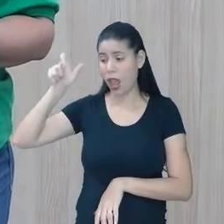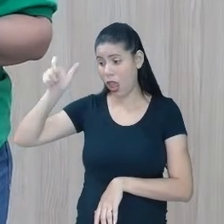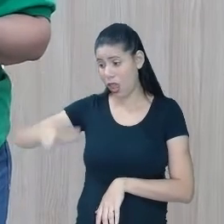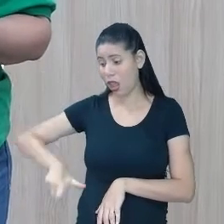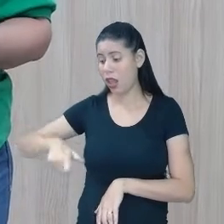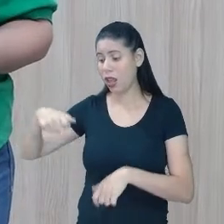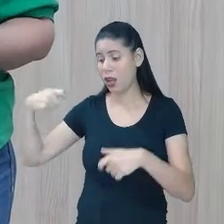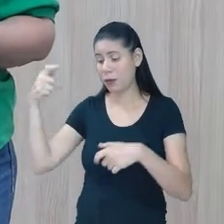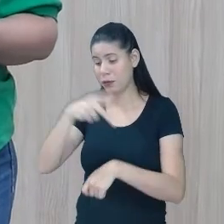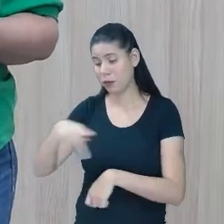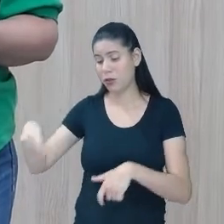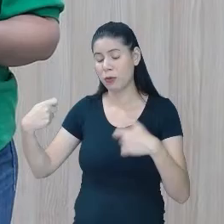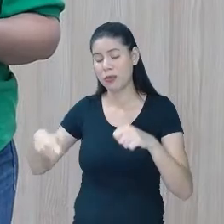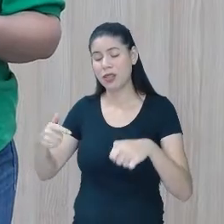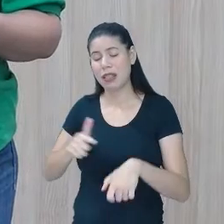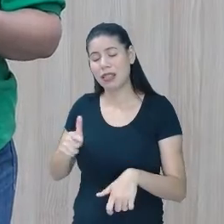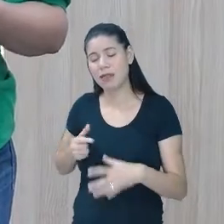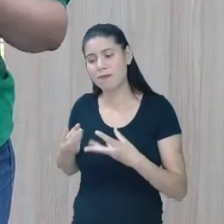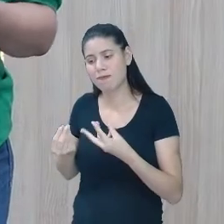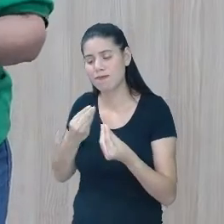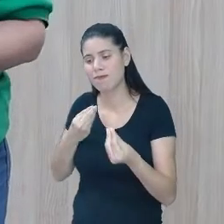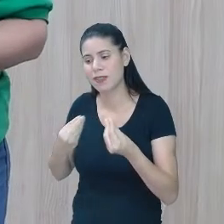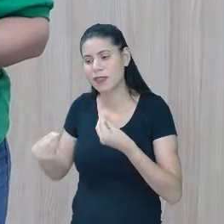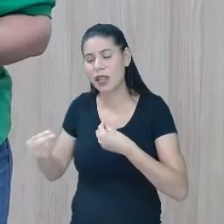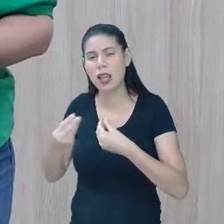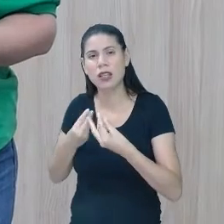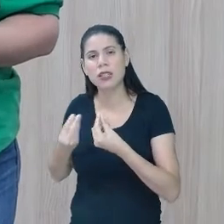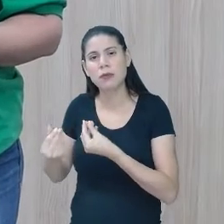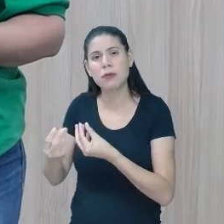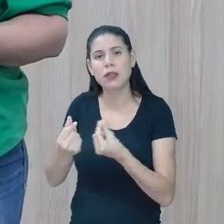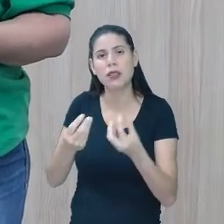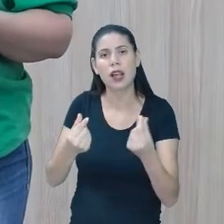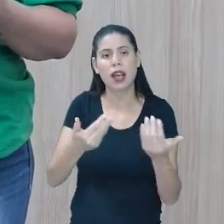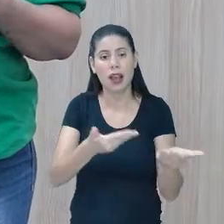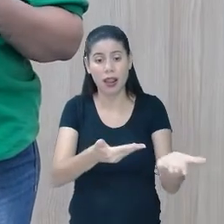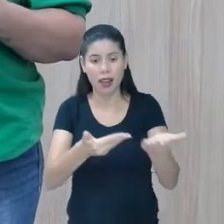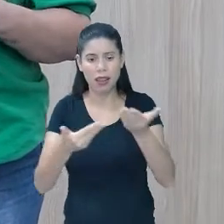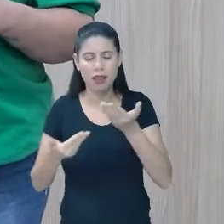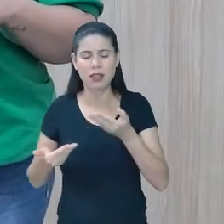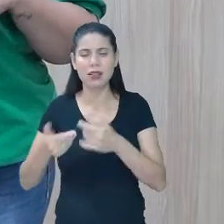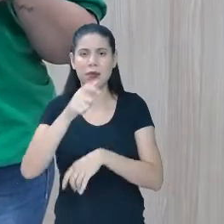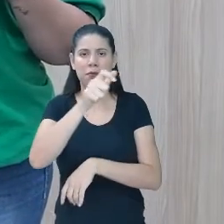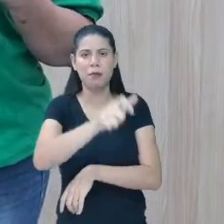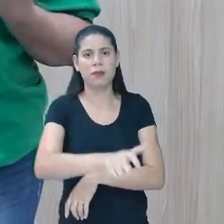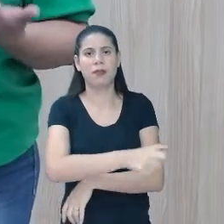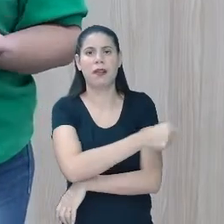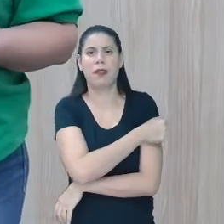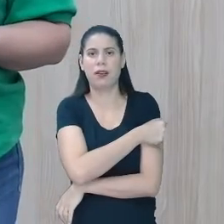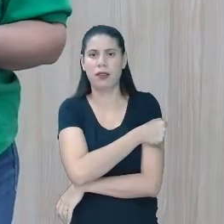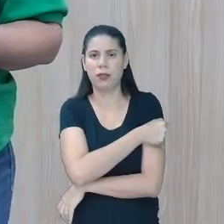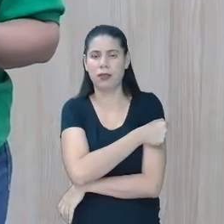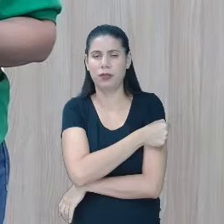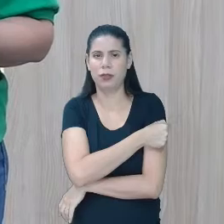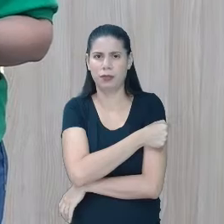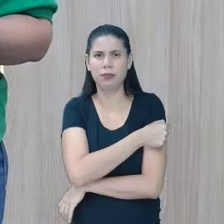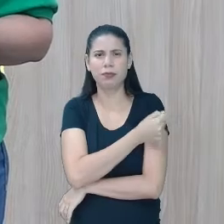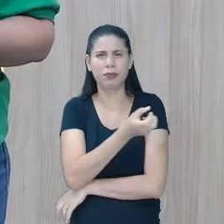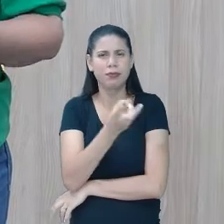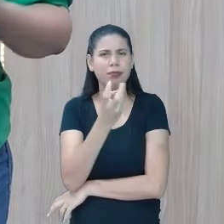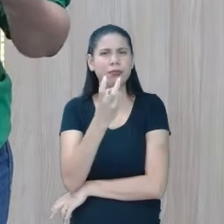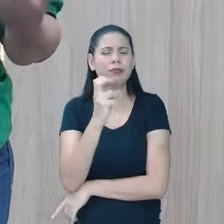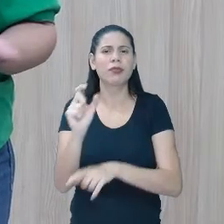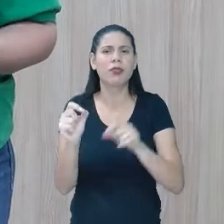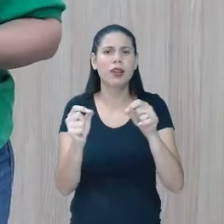essa sensibilização, esse acolher o estudante. E perceba que é educação inclusiva, não é